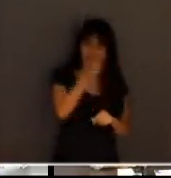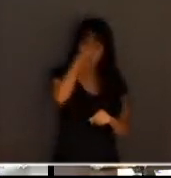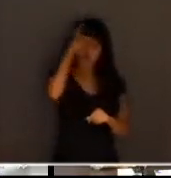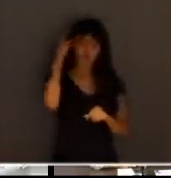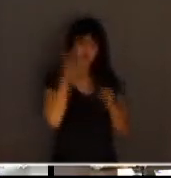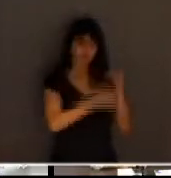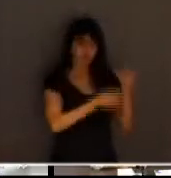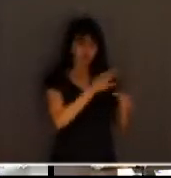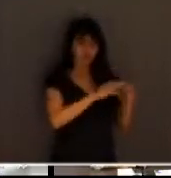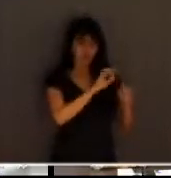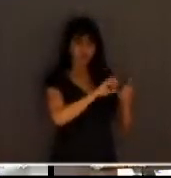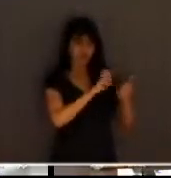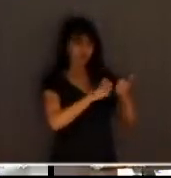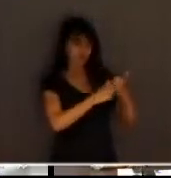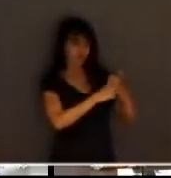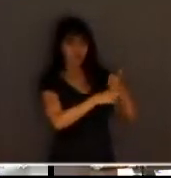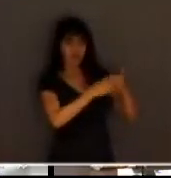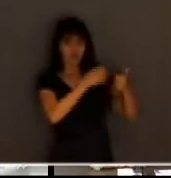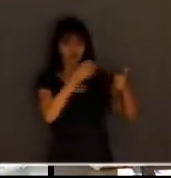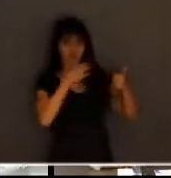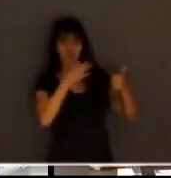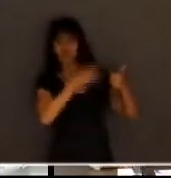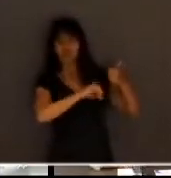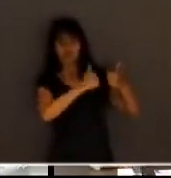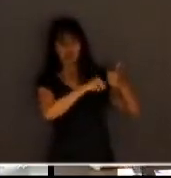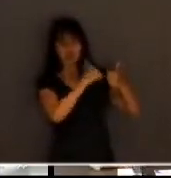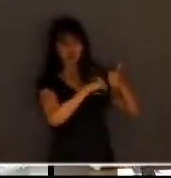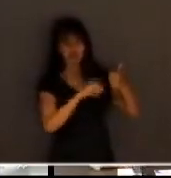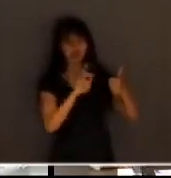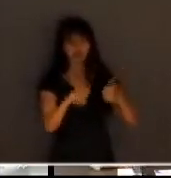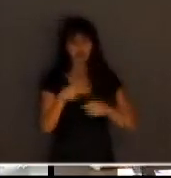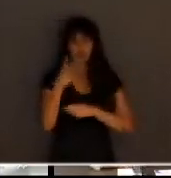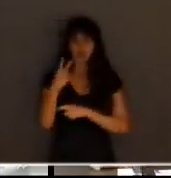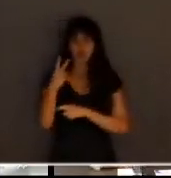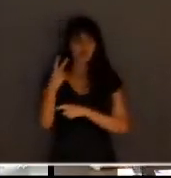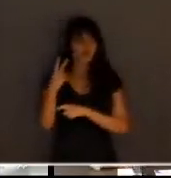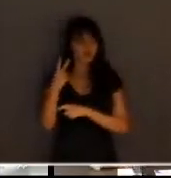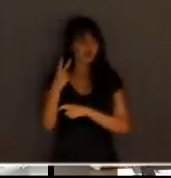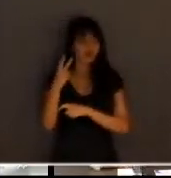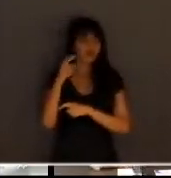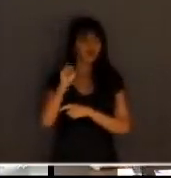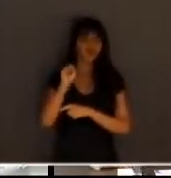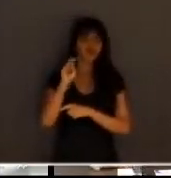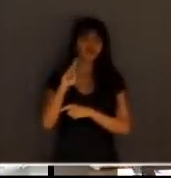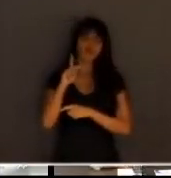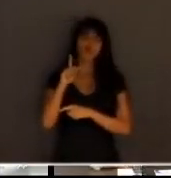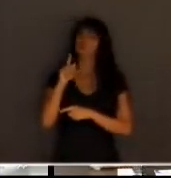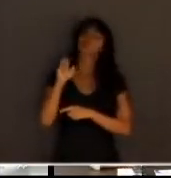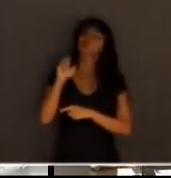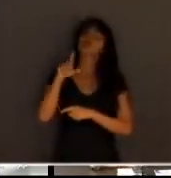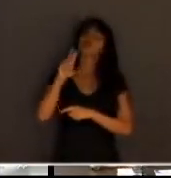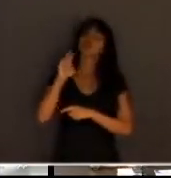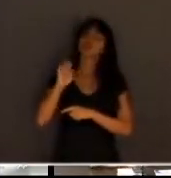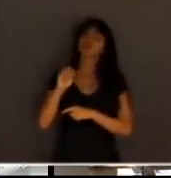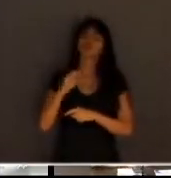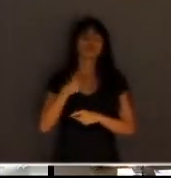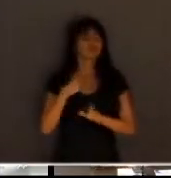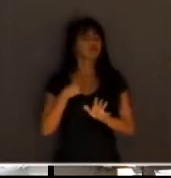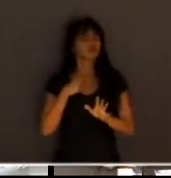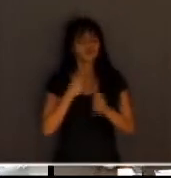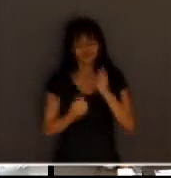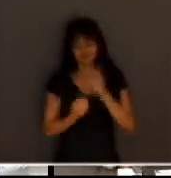se abra aí seu Código de Processo Penal, me ache os dois suplentes que eles estão criando a mais, não existe gente, não podemos criar normas,